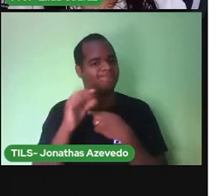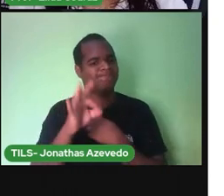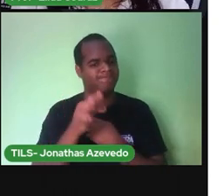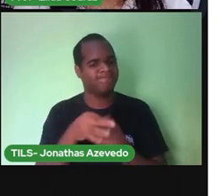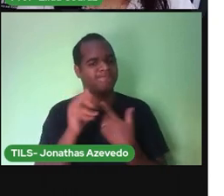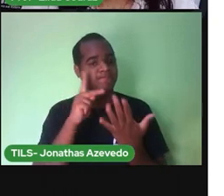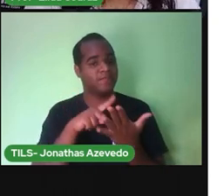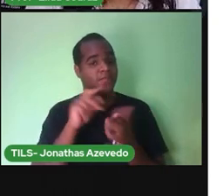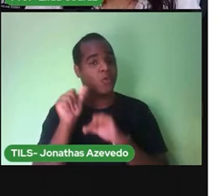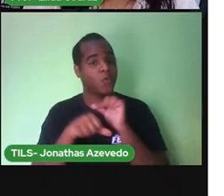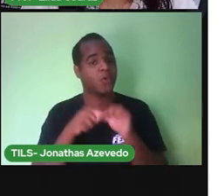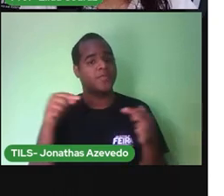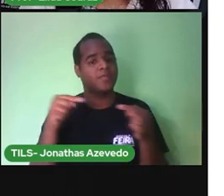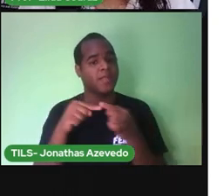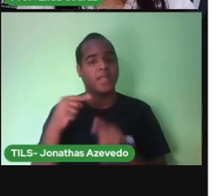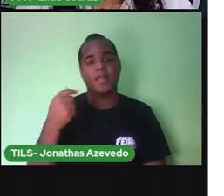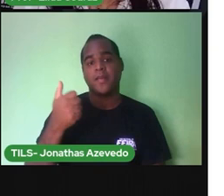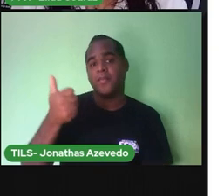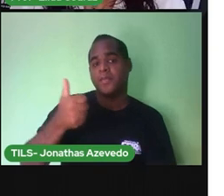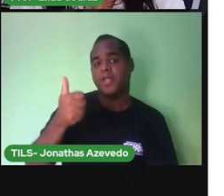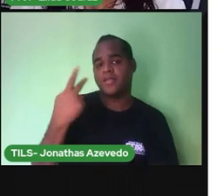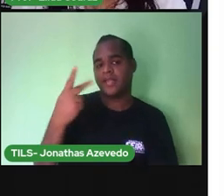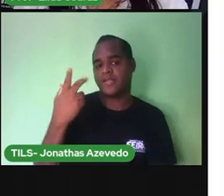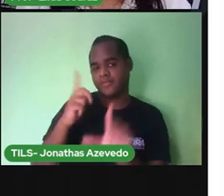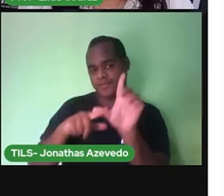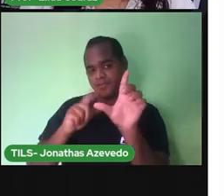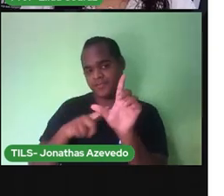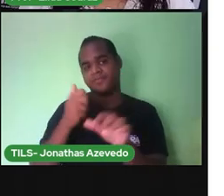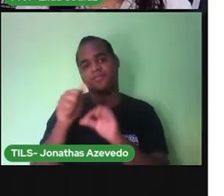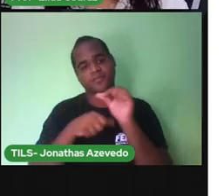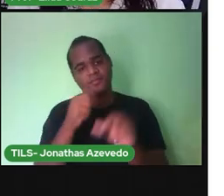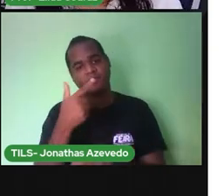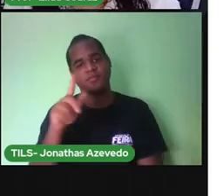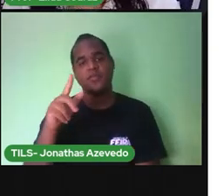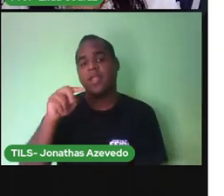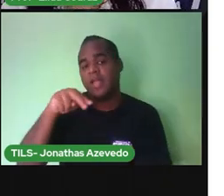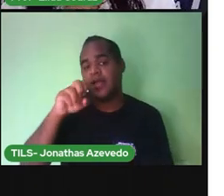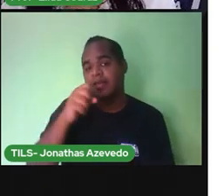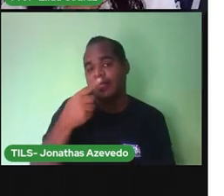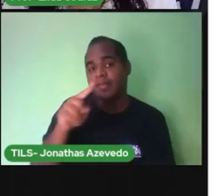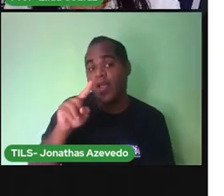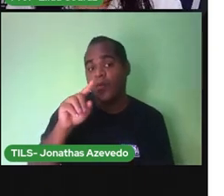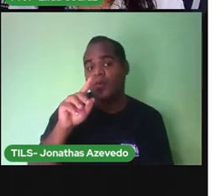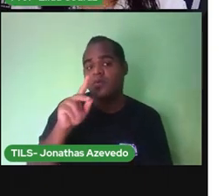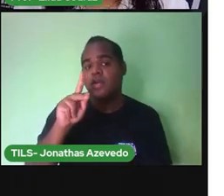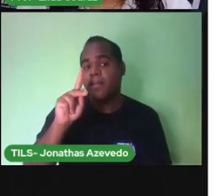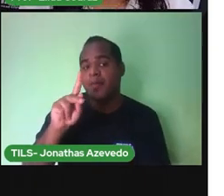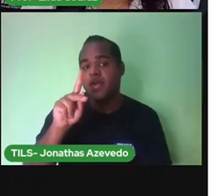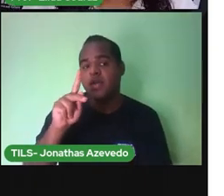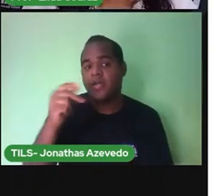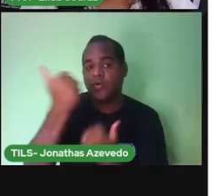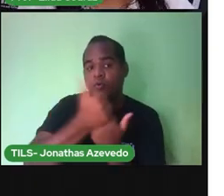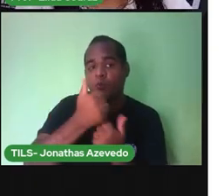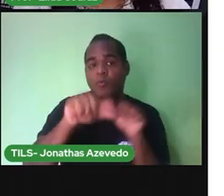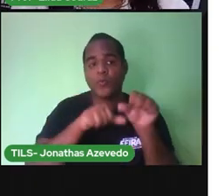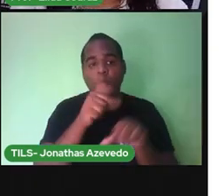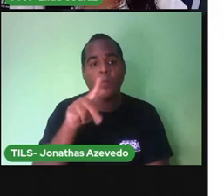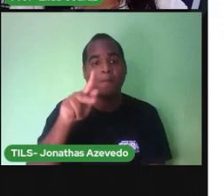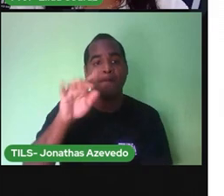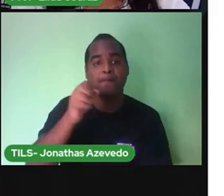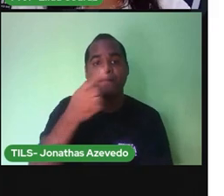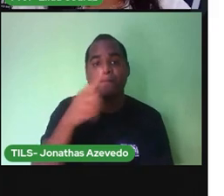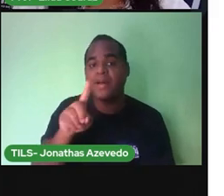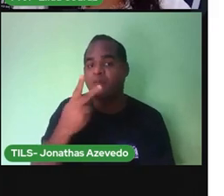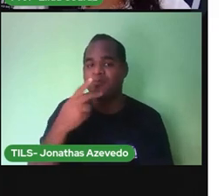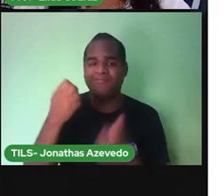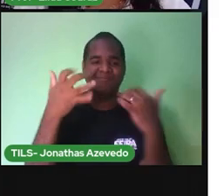apenas a primeira letrinha do NÃO. Colocamos a letrinha P e o NÃO tornou